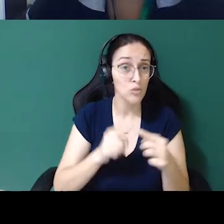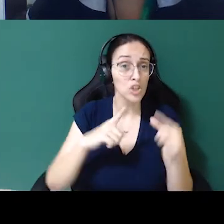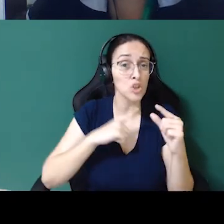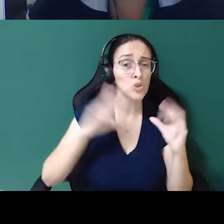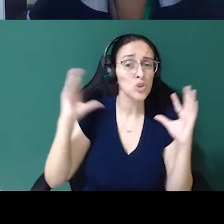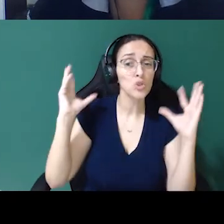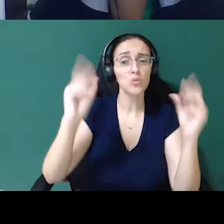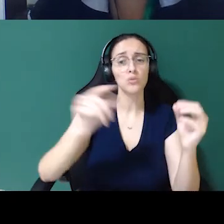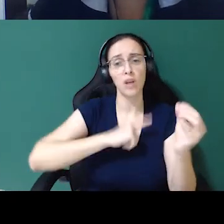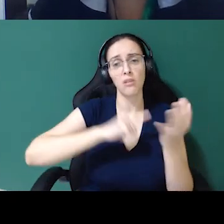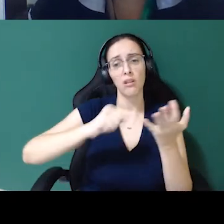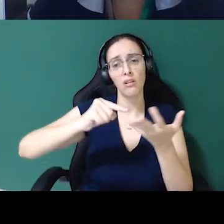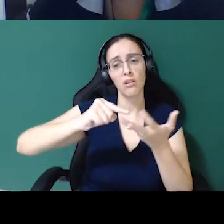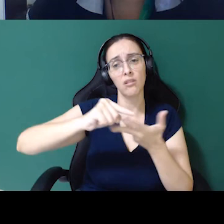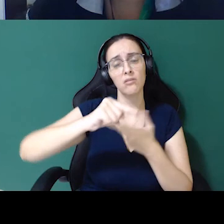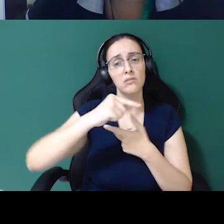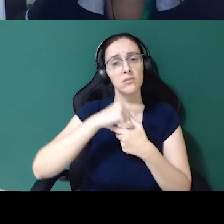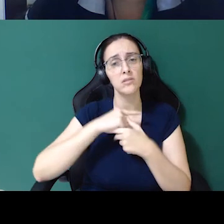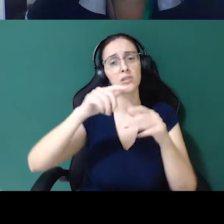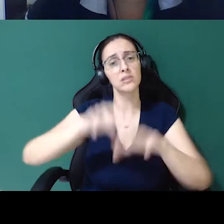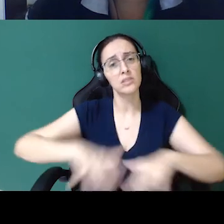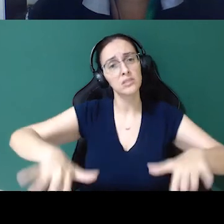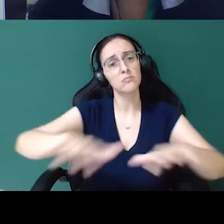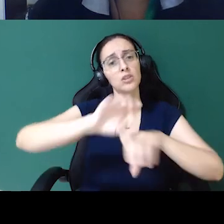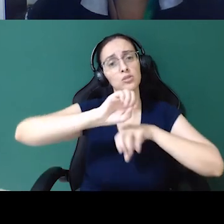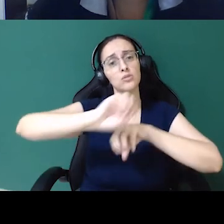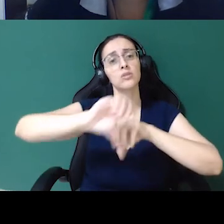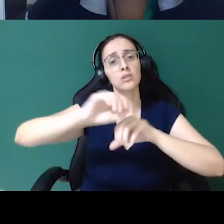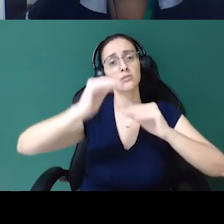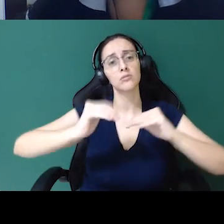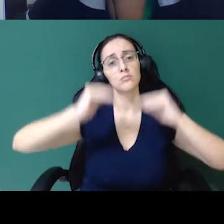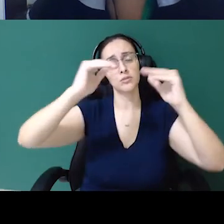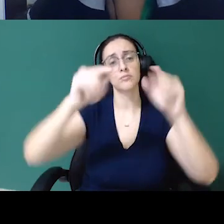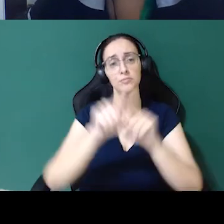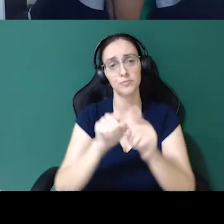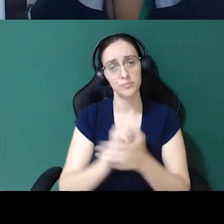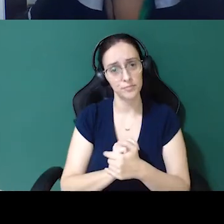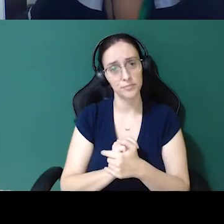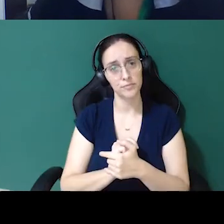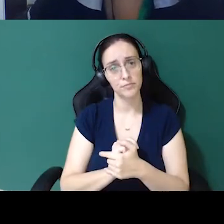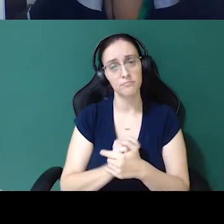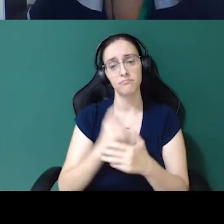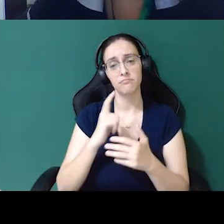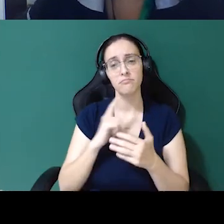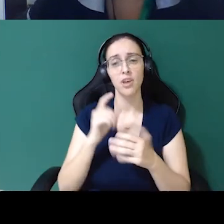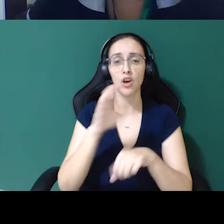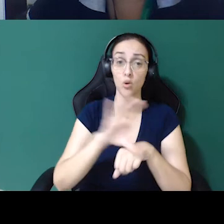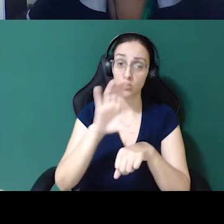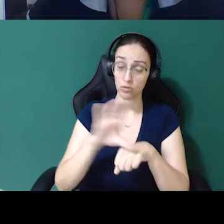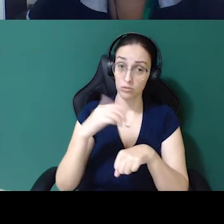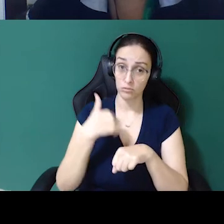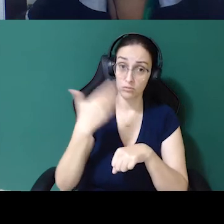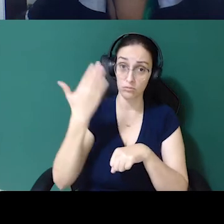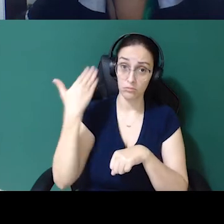várias problemáticas, né, a gente tem o acesso à educação de nível superior, a gente tem, né, esse curso que eu fiz, tinham